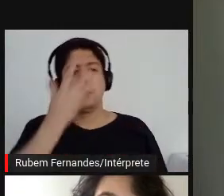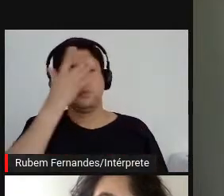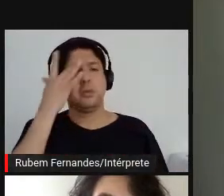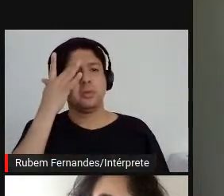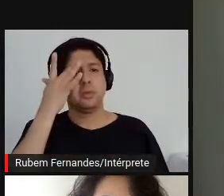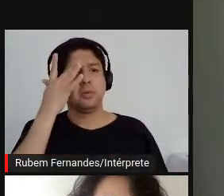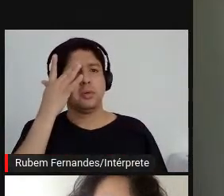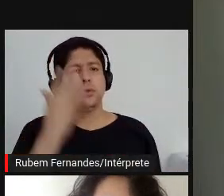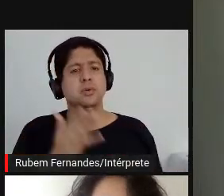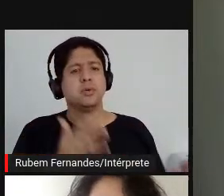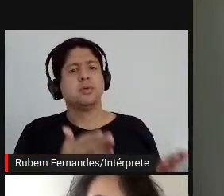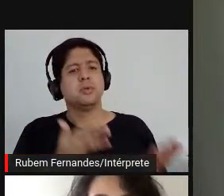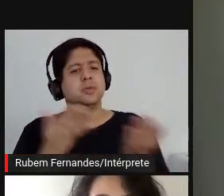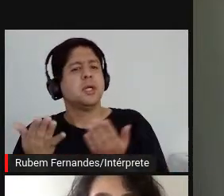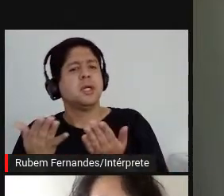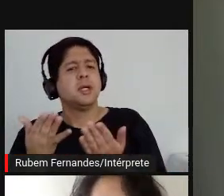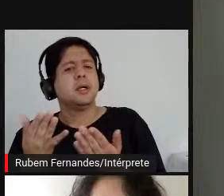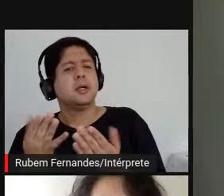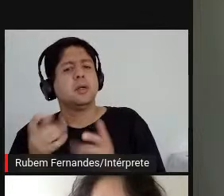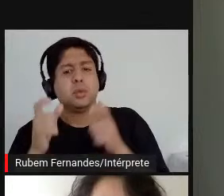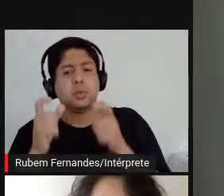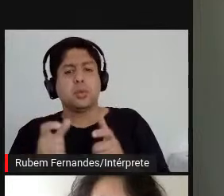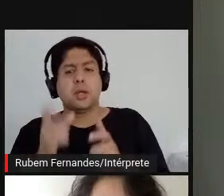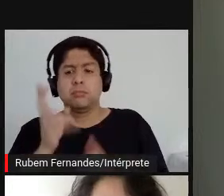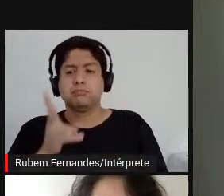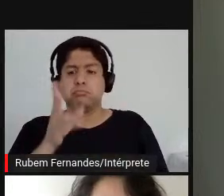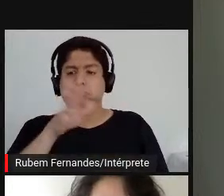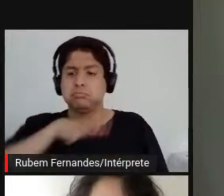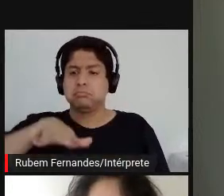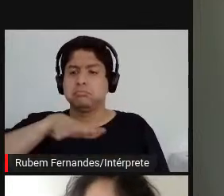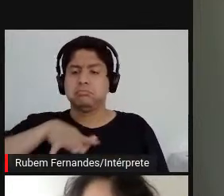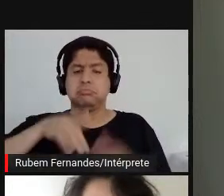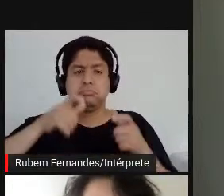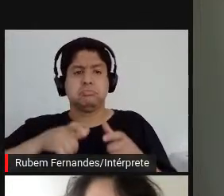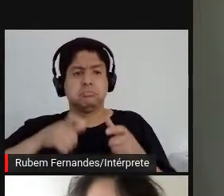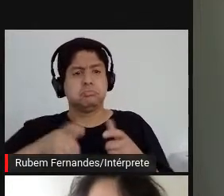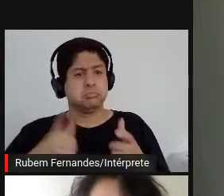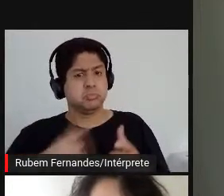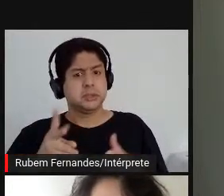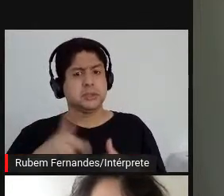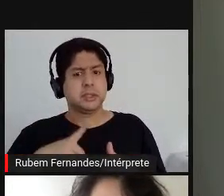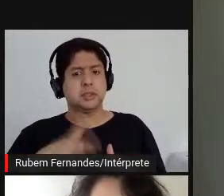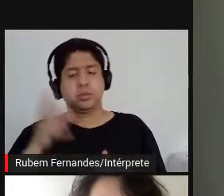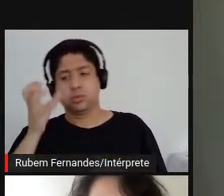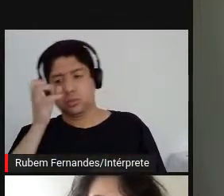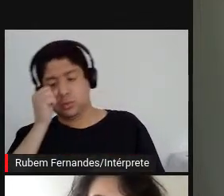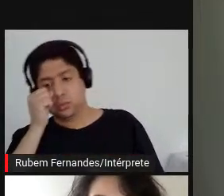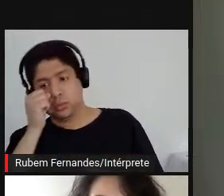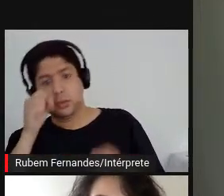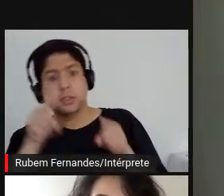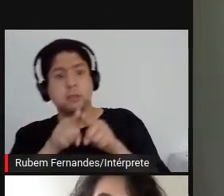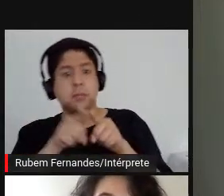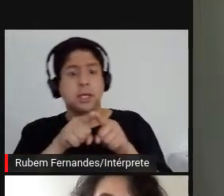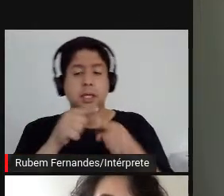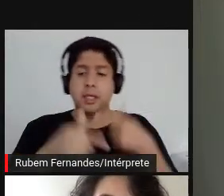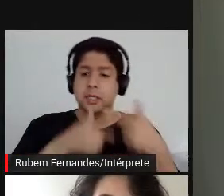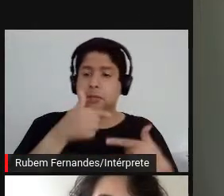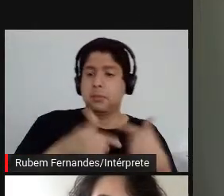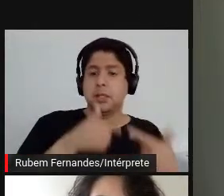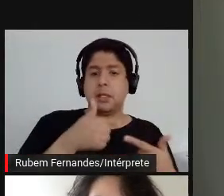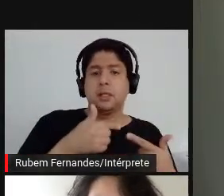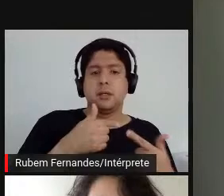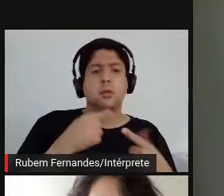eram convidadas a estar exatamente nesse espaço, nesse estado. Entre o sono e a atividade. Enquanto elas